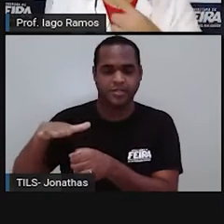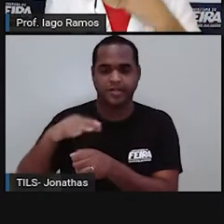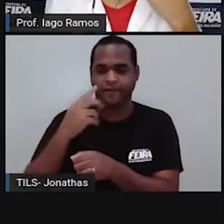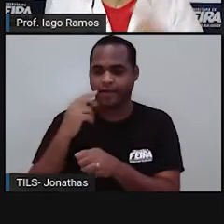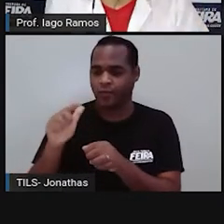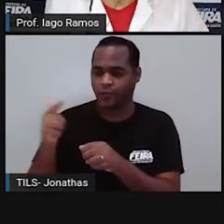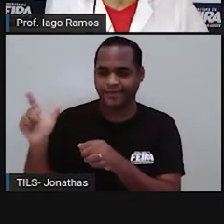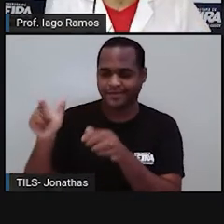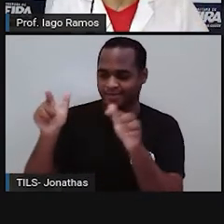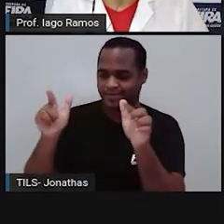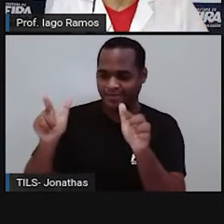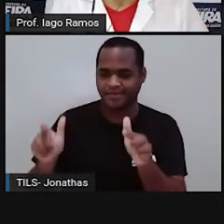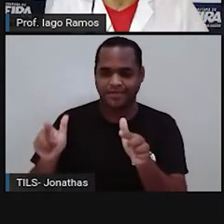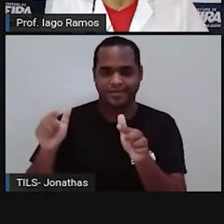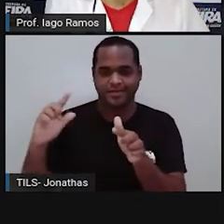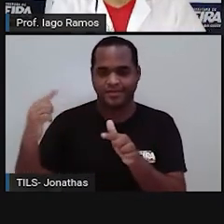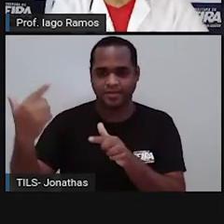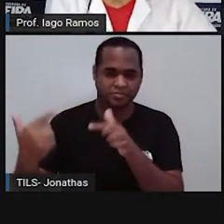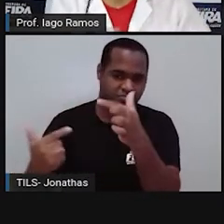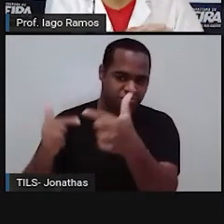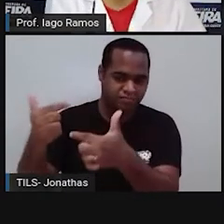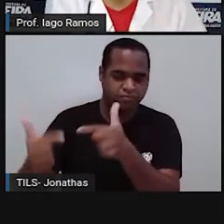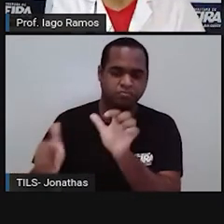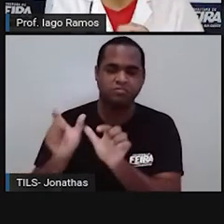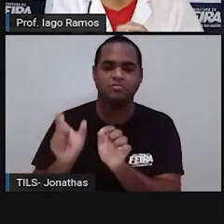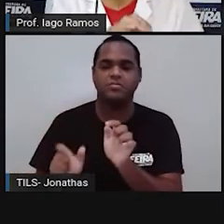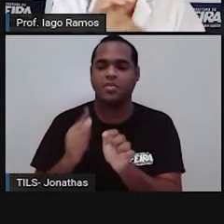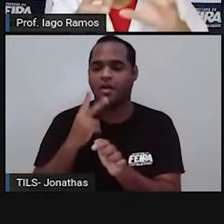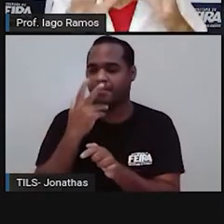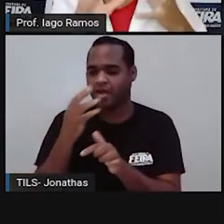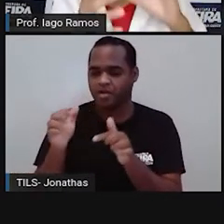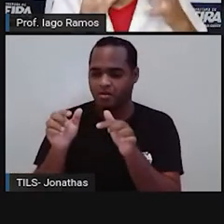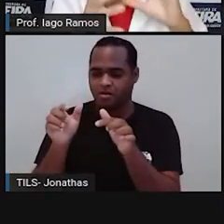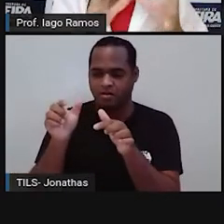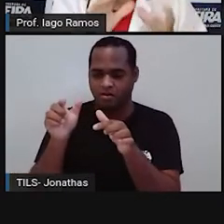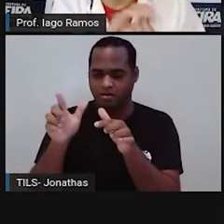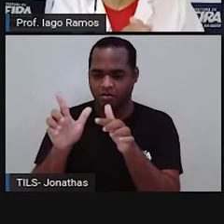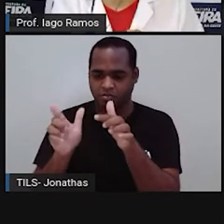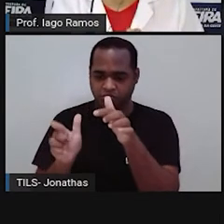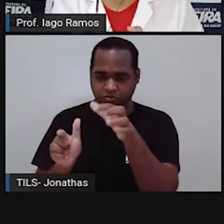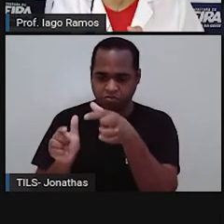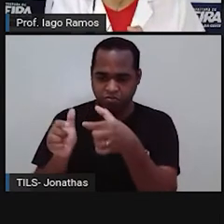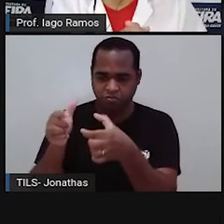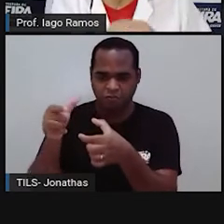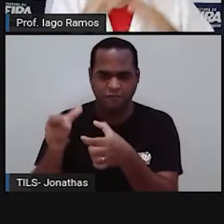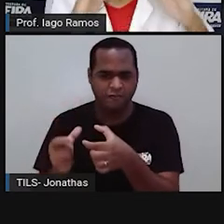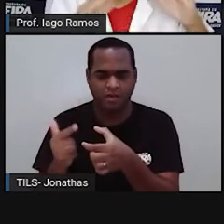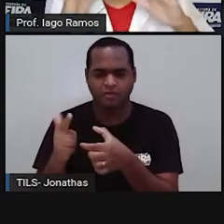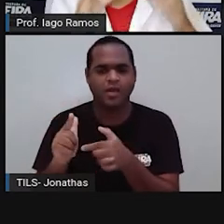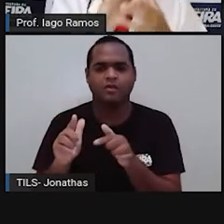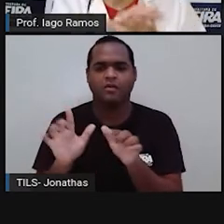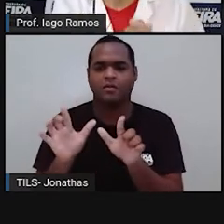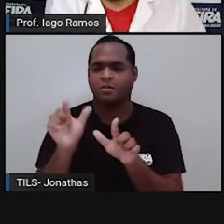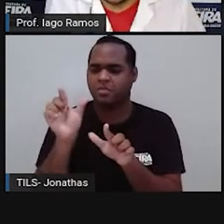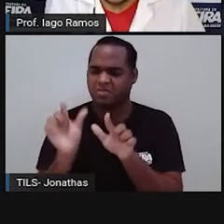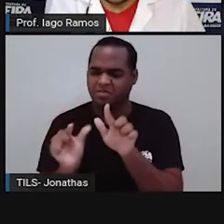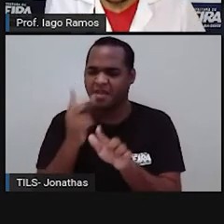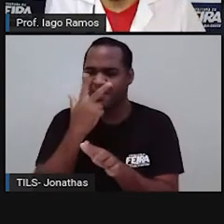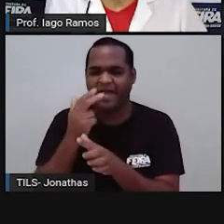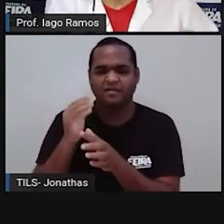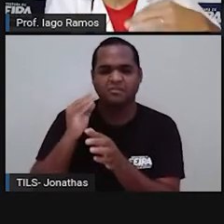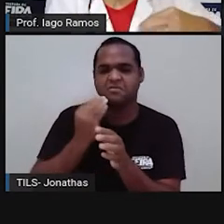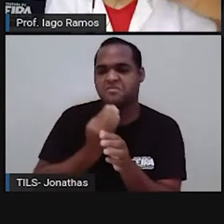é que fica na lateral, não tem partes curvas ou arredondadas, né, é tudo achatadozinho.